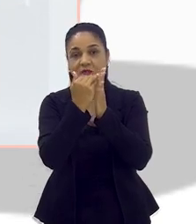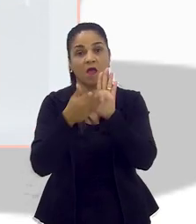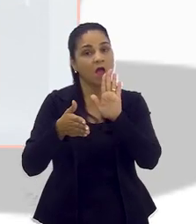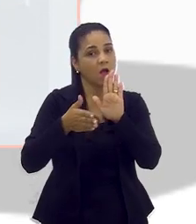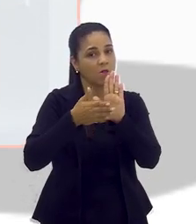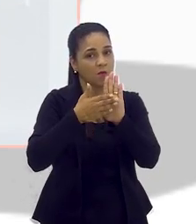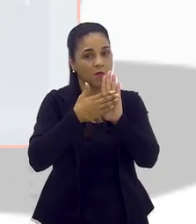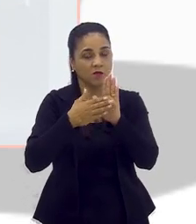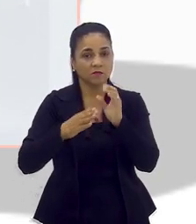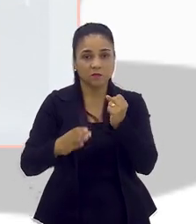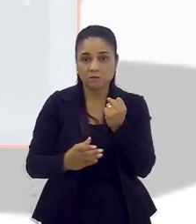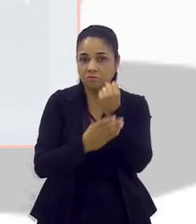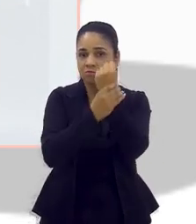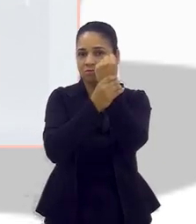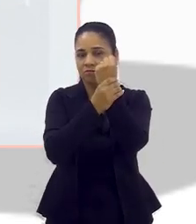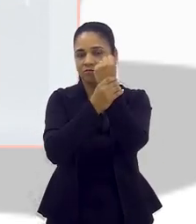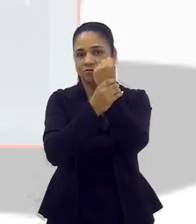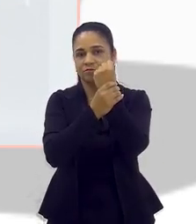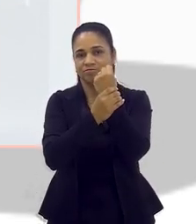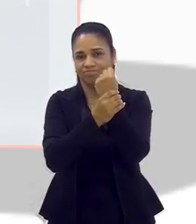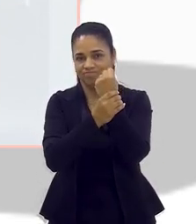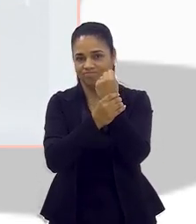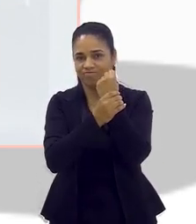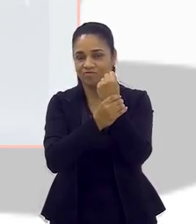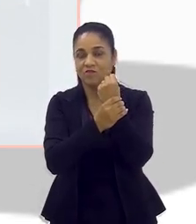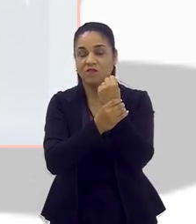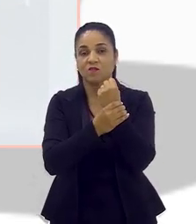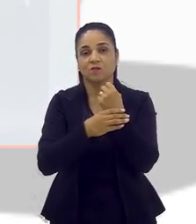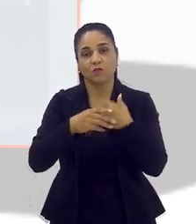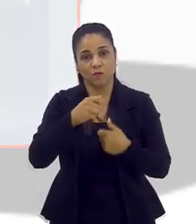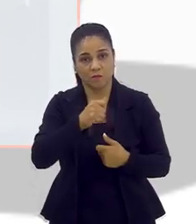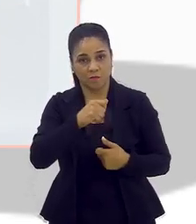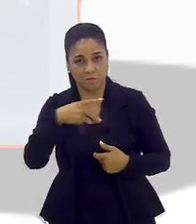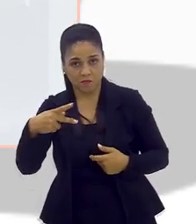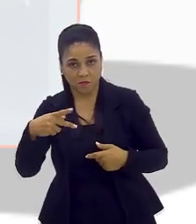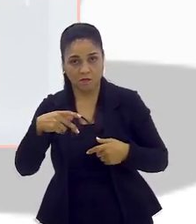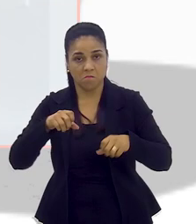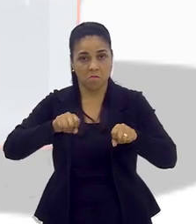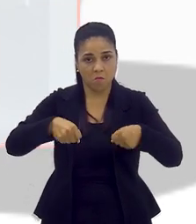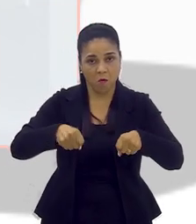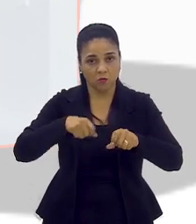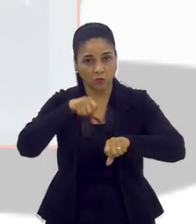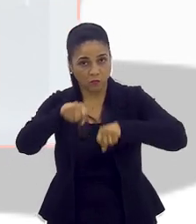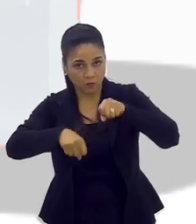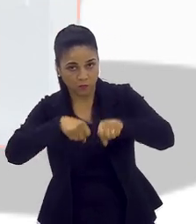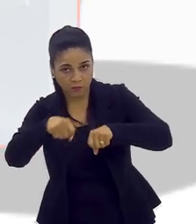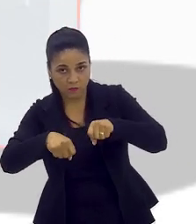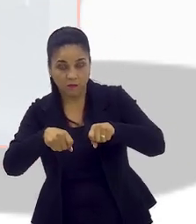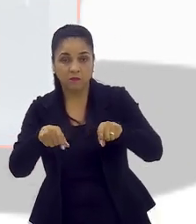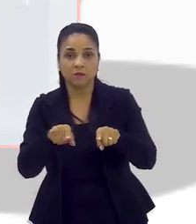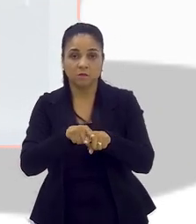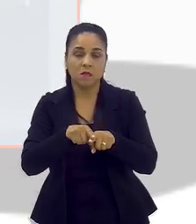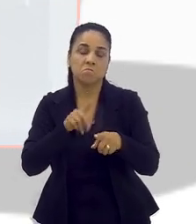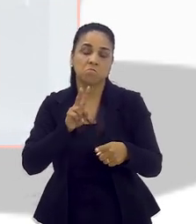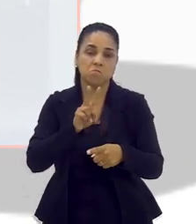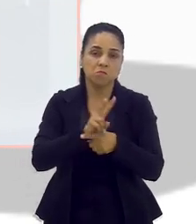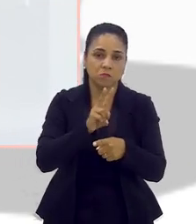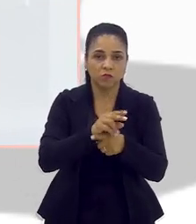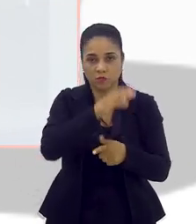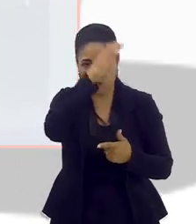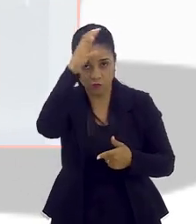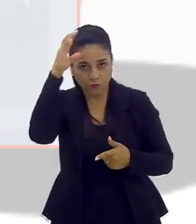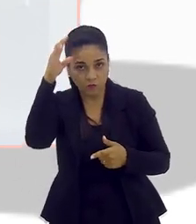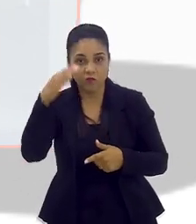proposta quer garantir a segurança dos entregadores que relatam casos de ameaças e também proteger os consumidores de